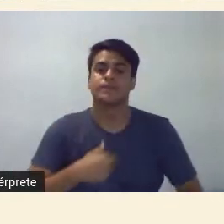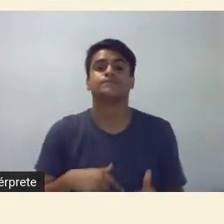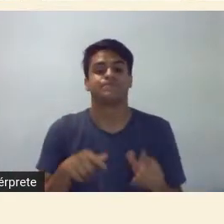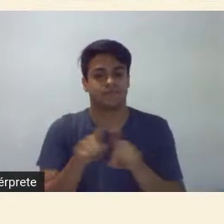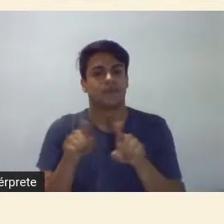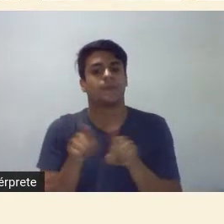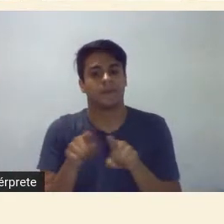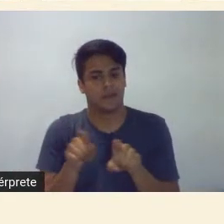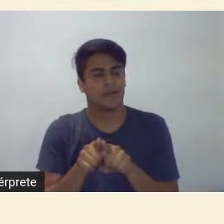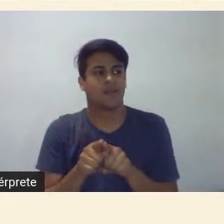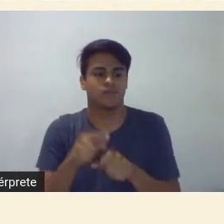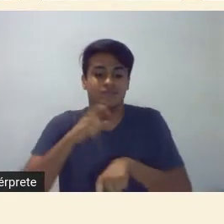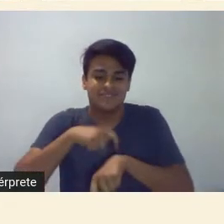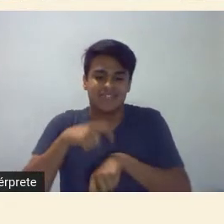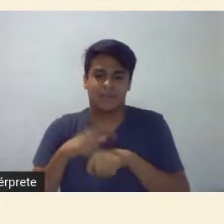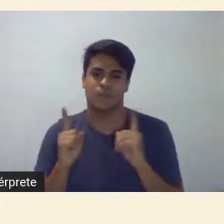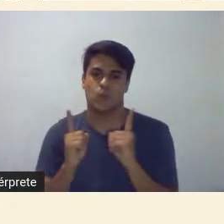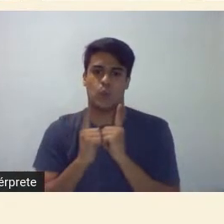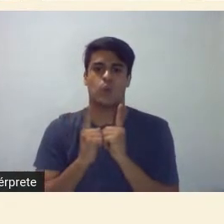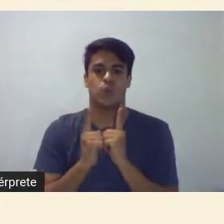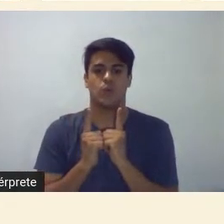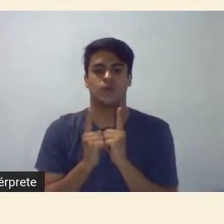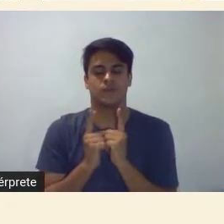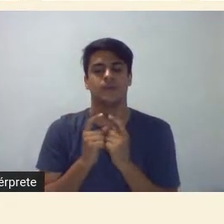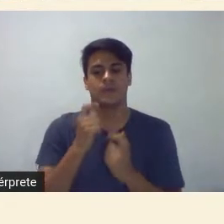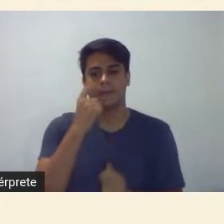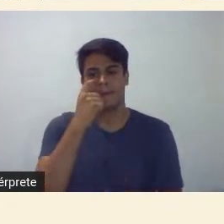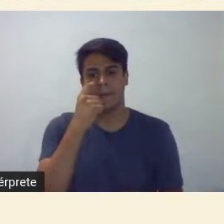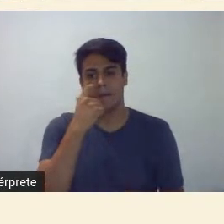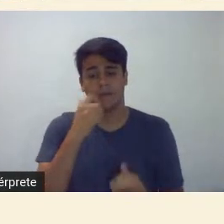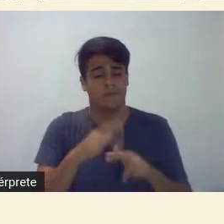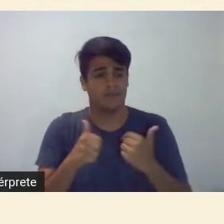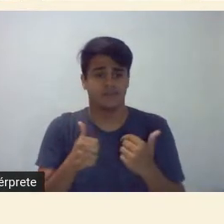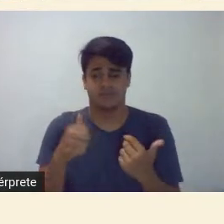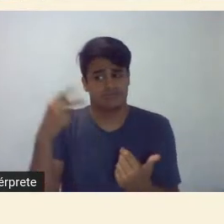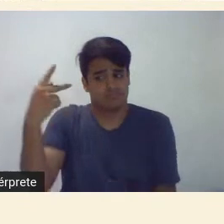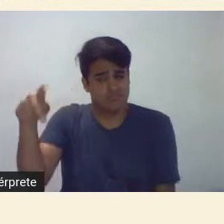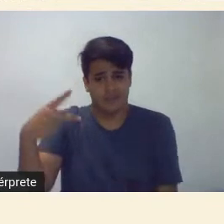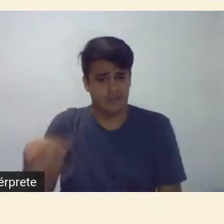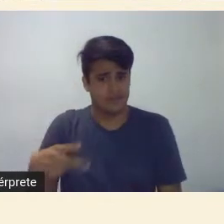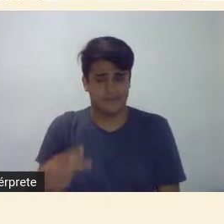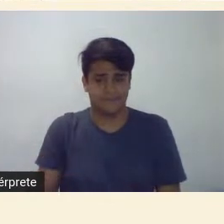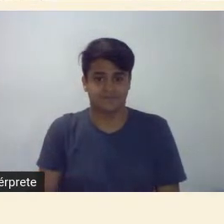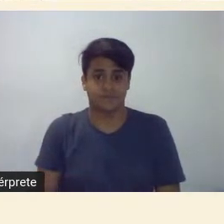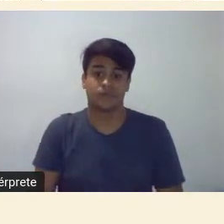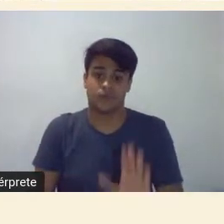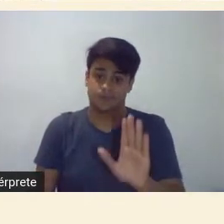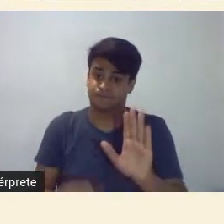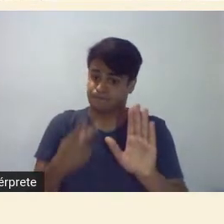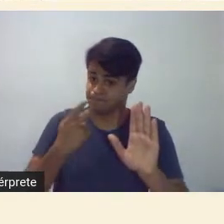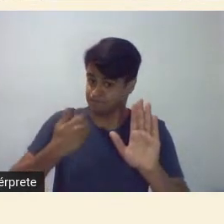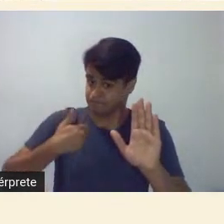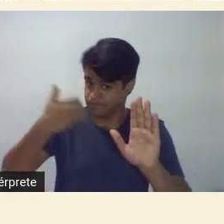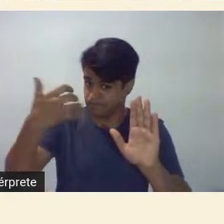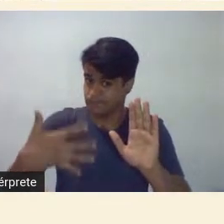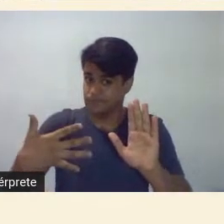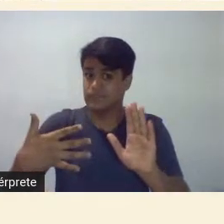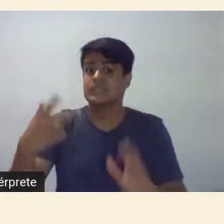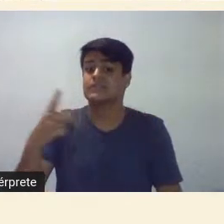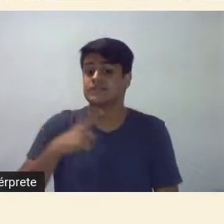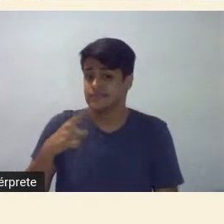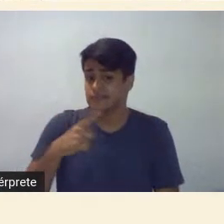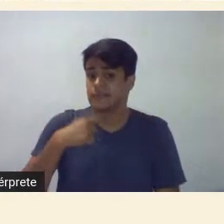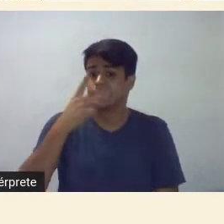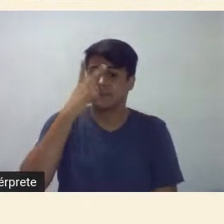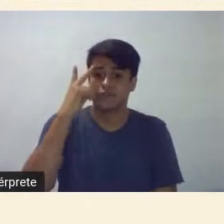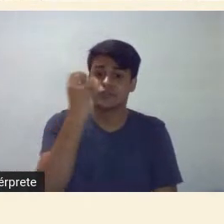muito pequena mas é pelo seu caráter tanto que eu devo dizer a vocês que havia muitas pessoas que quando eu pedia